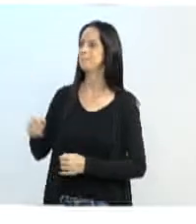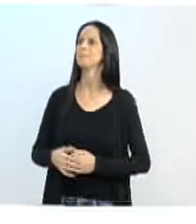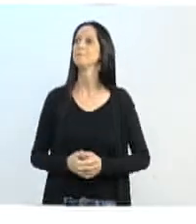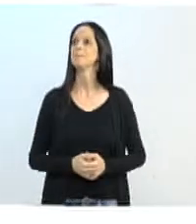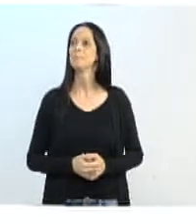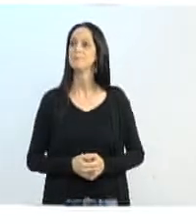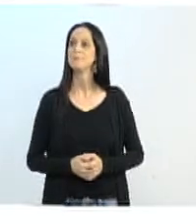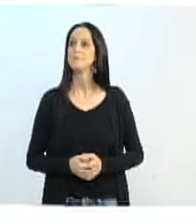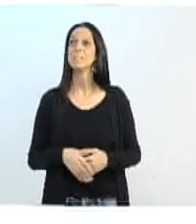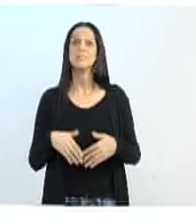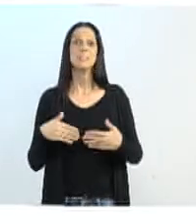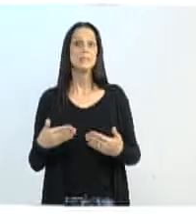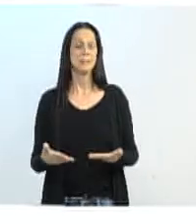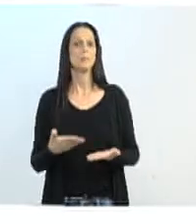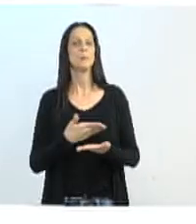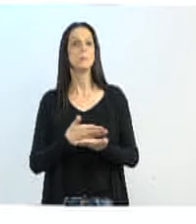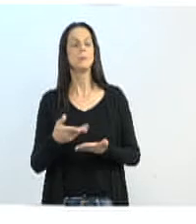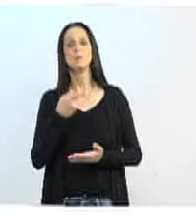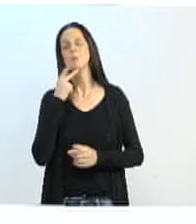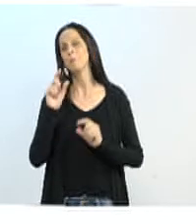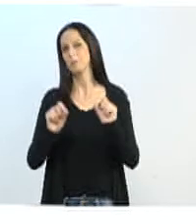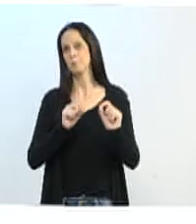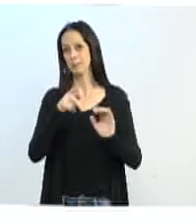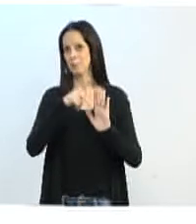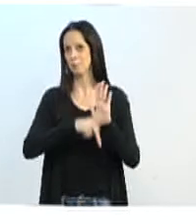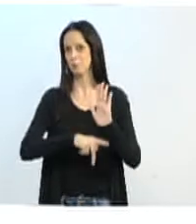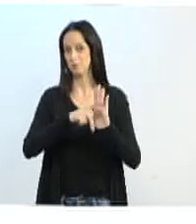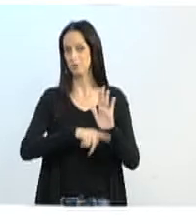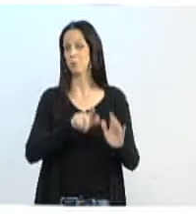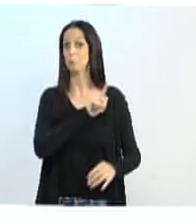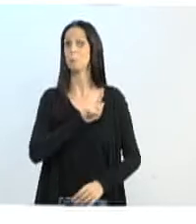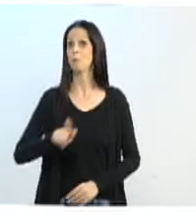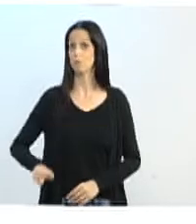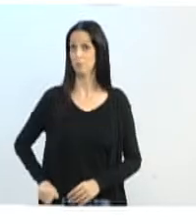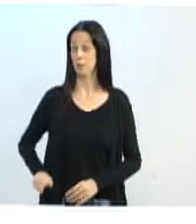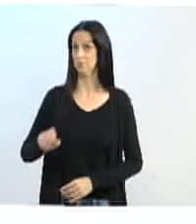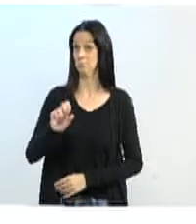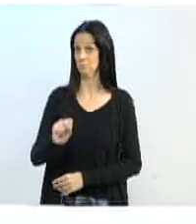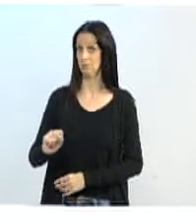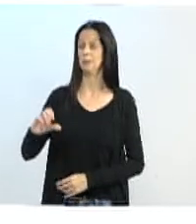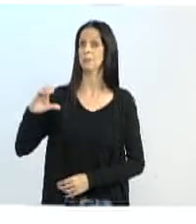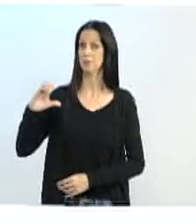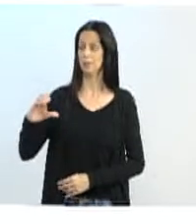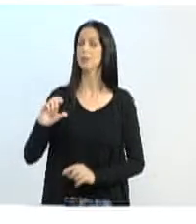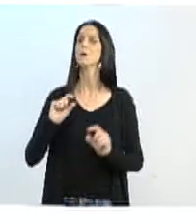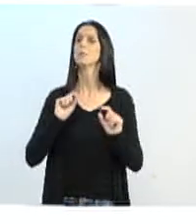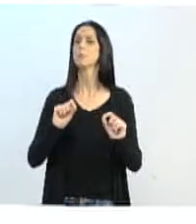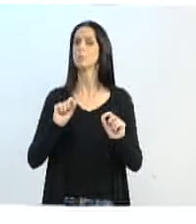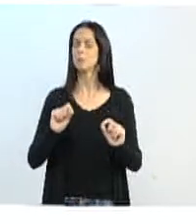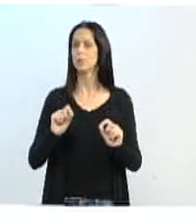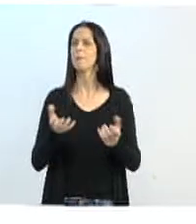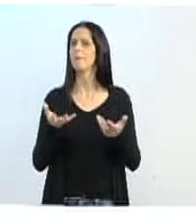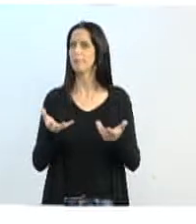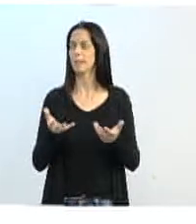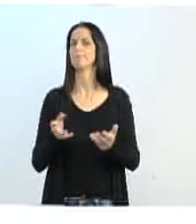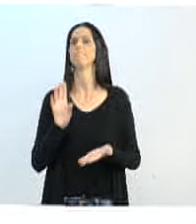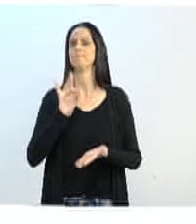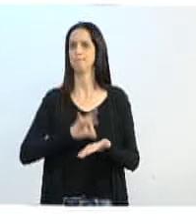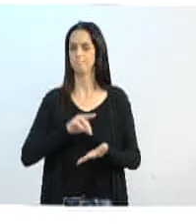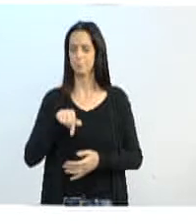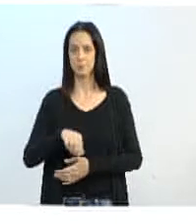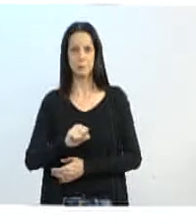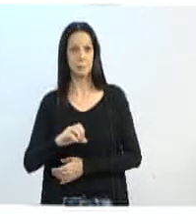Então, começar falando que esse é um projeto do governo do Estado de Santa Catarina, que pretende implantar no nosso Estado